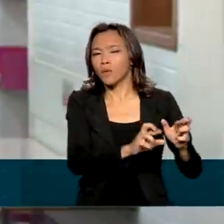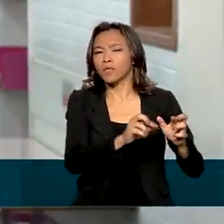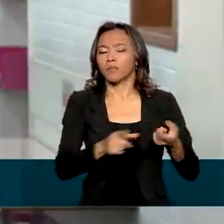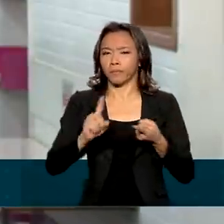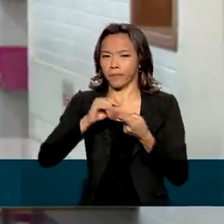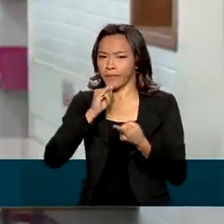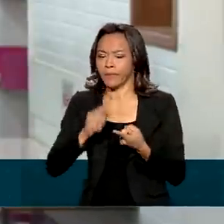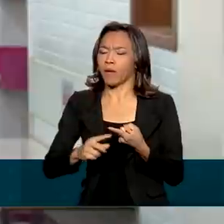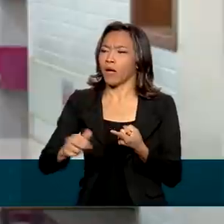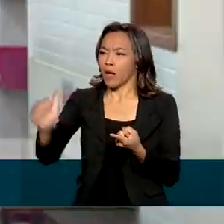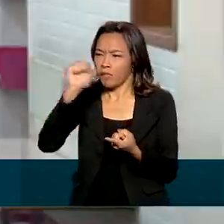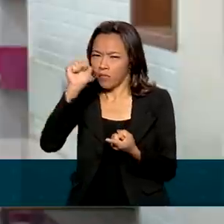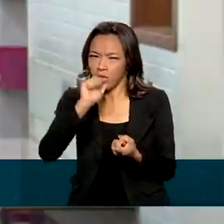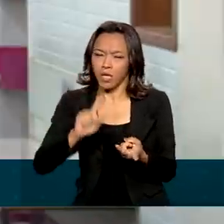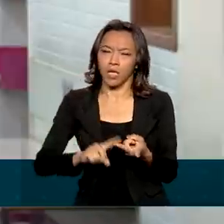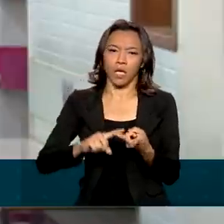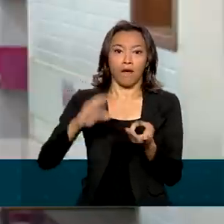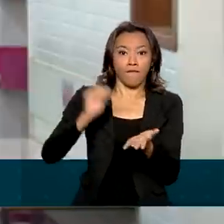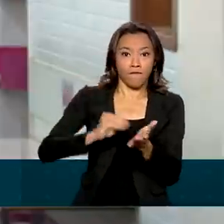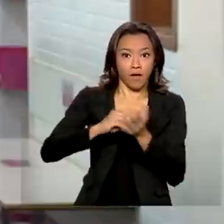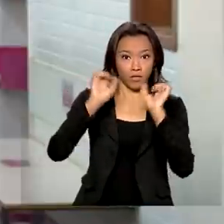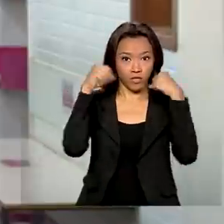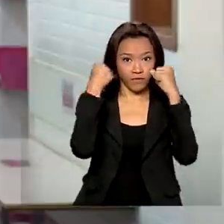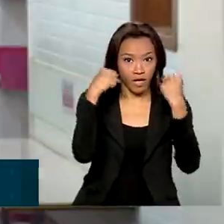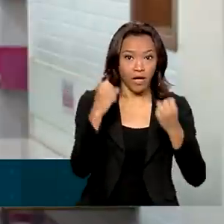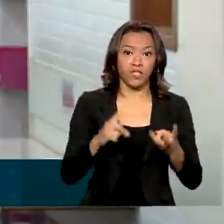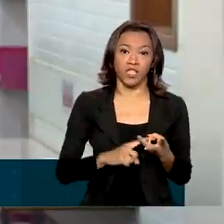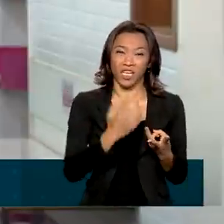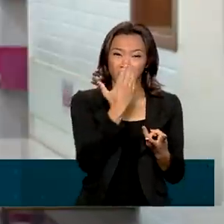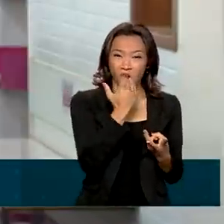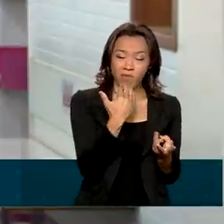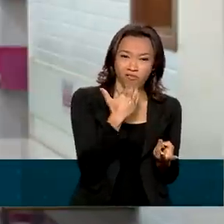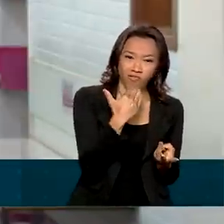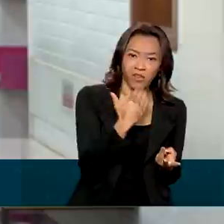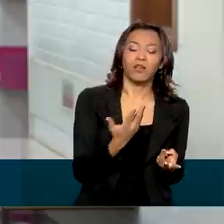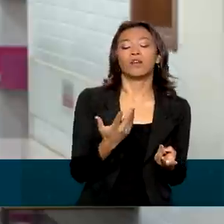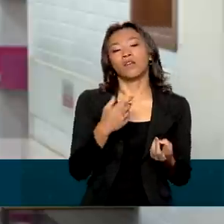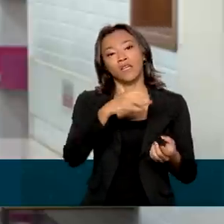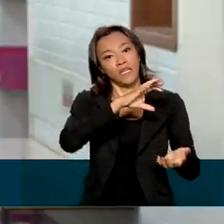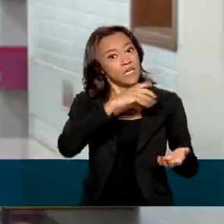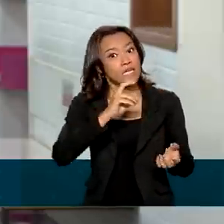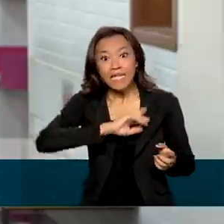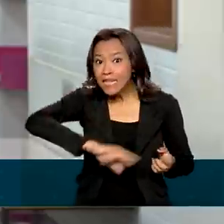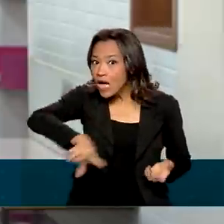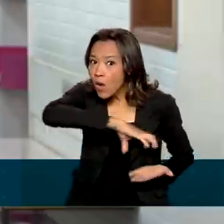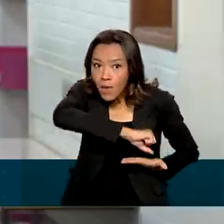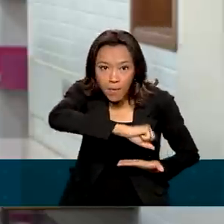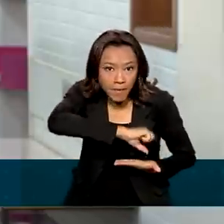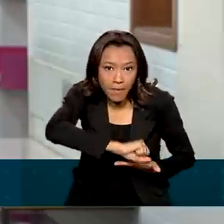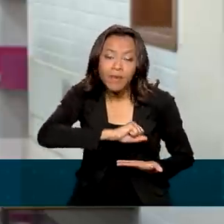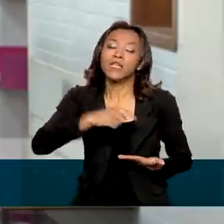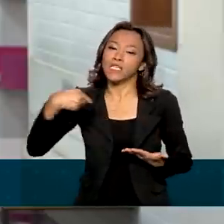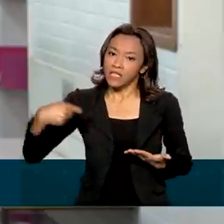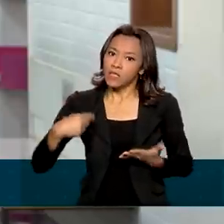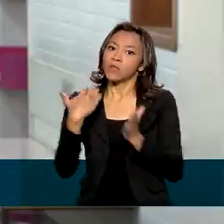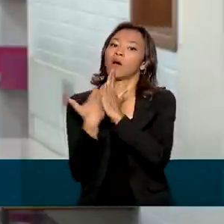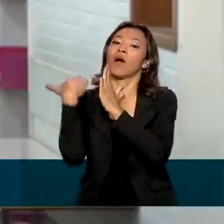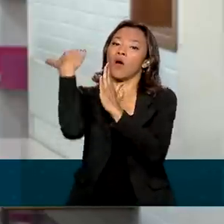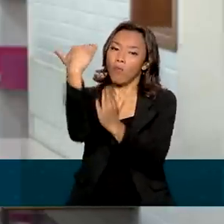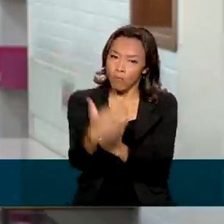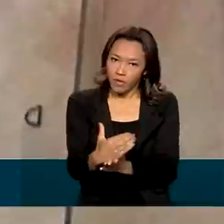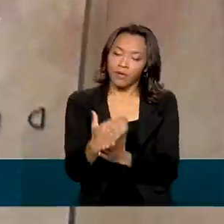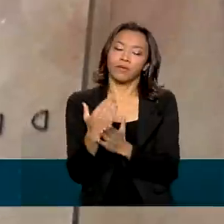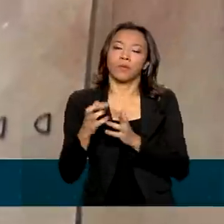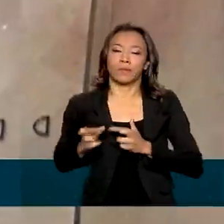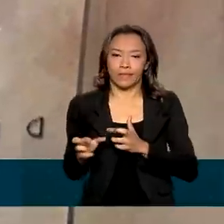de álcool, a falta de exercícios físicos e o não aleitamento materno tem impacto direto no aumento dos casos de câncer de